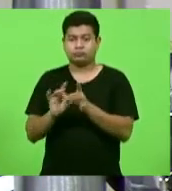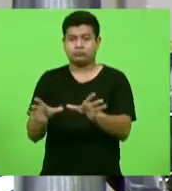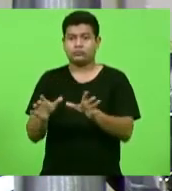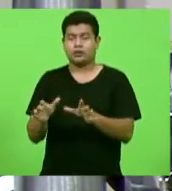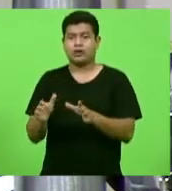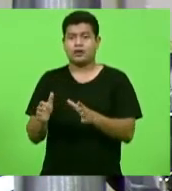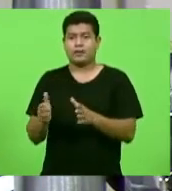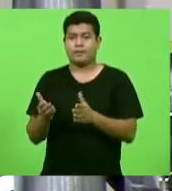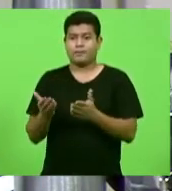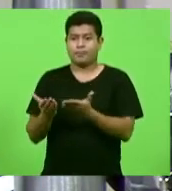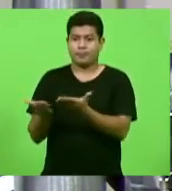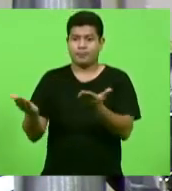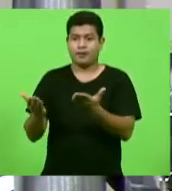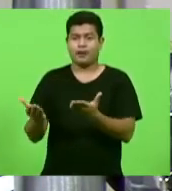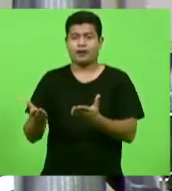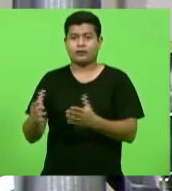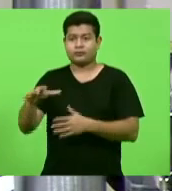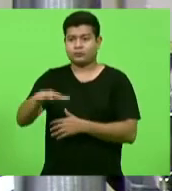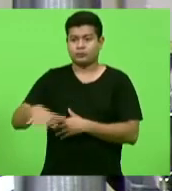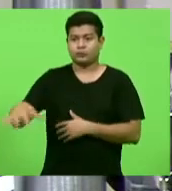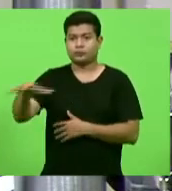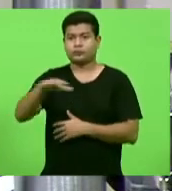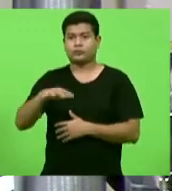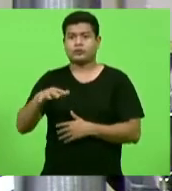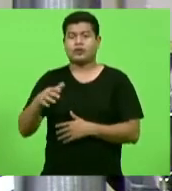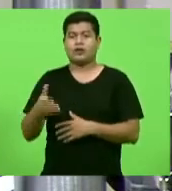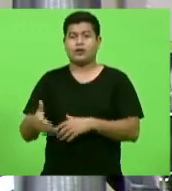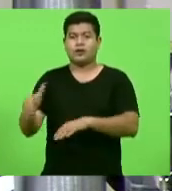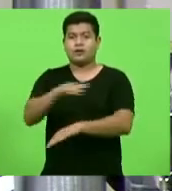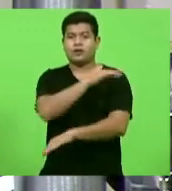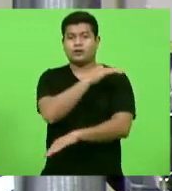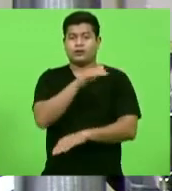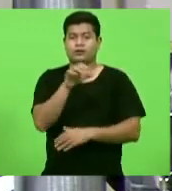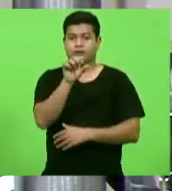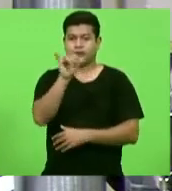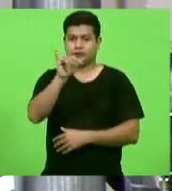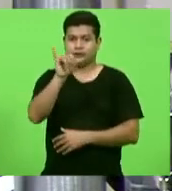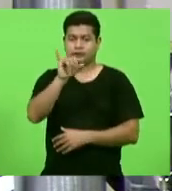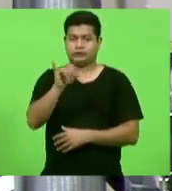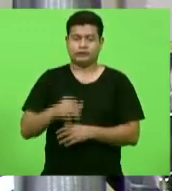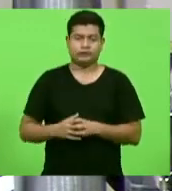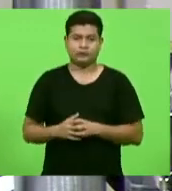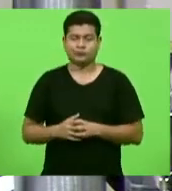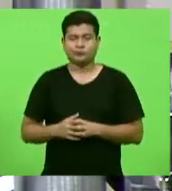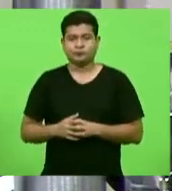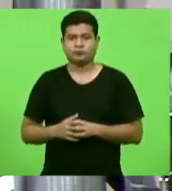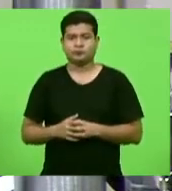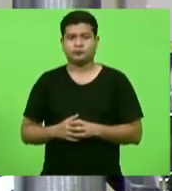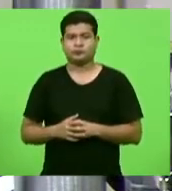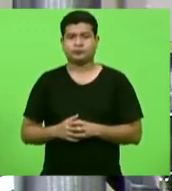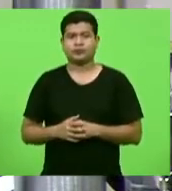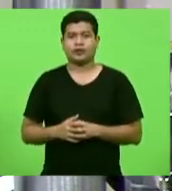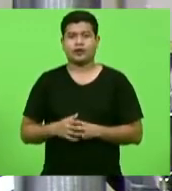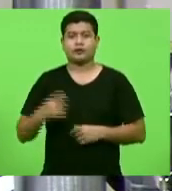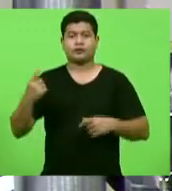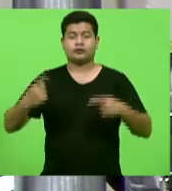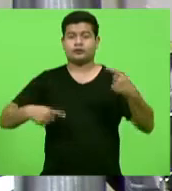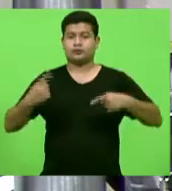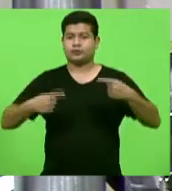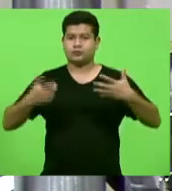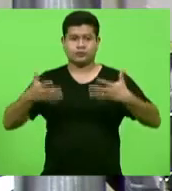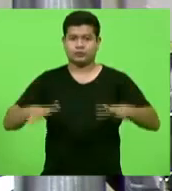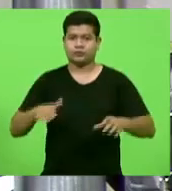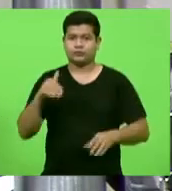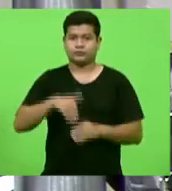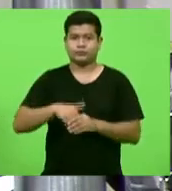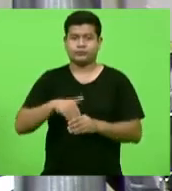moradores remanescentes no Parque Nacional da Serra de Itajaí. Em discussão? Não havendo quem